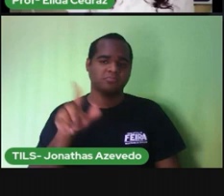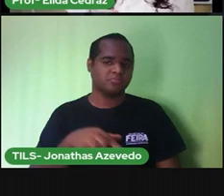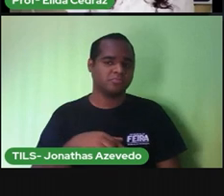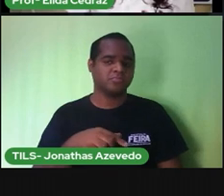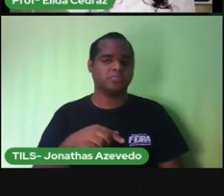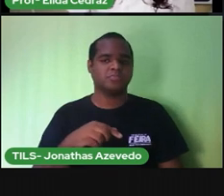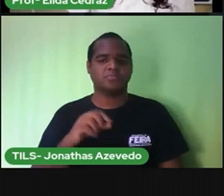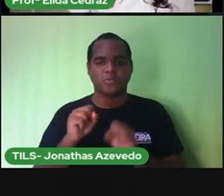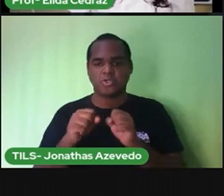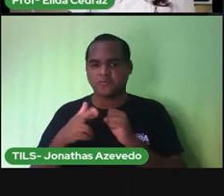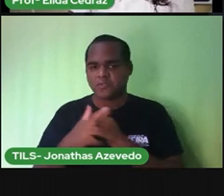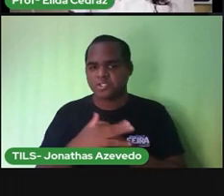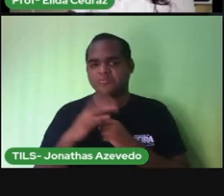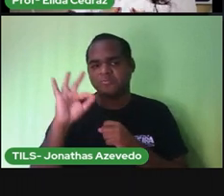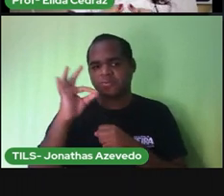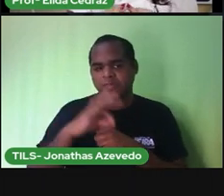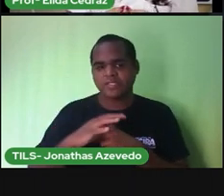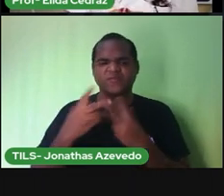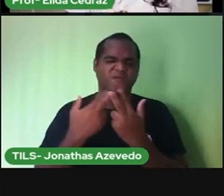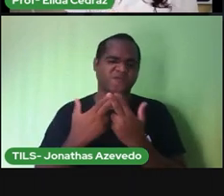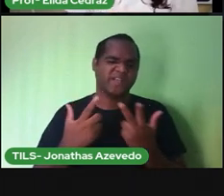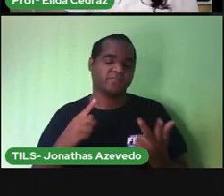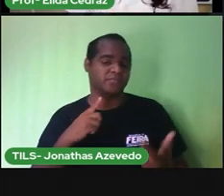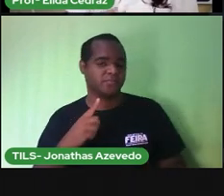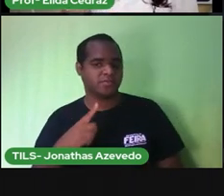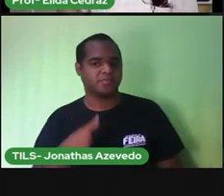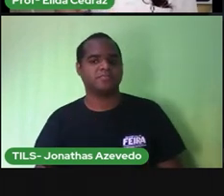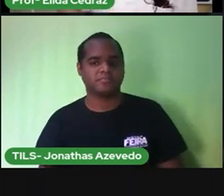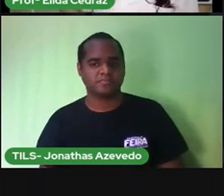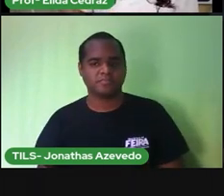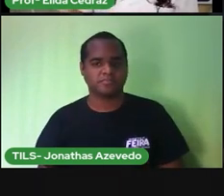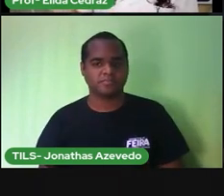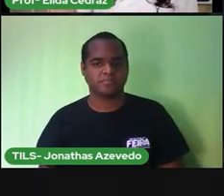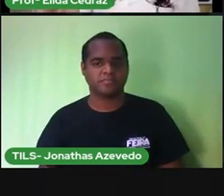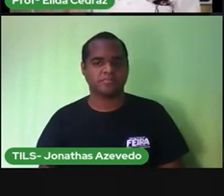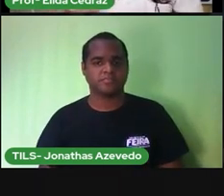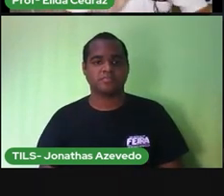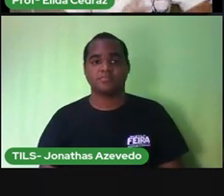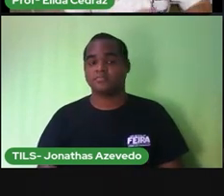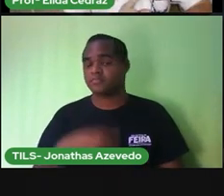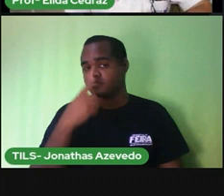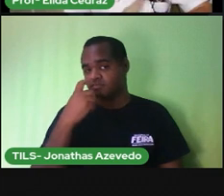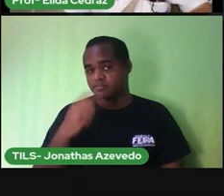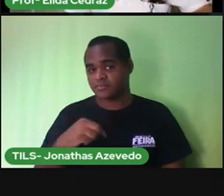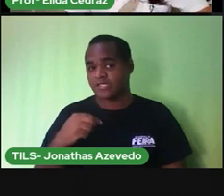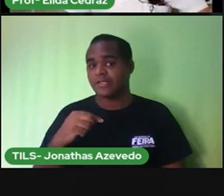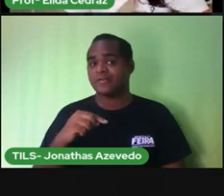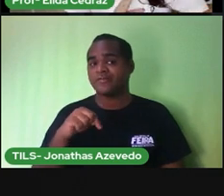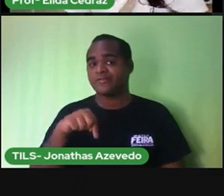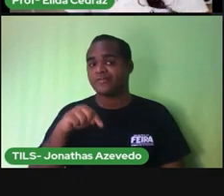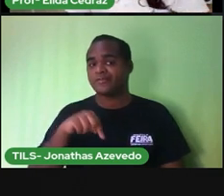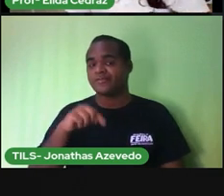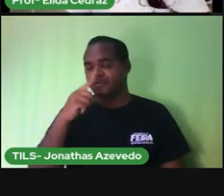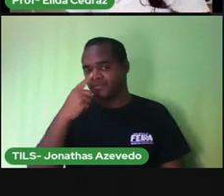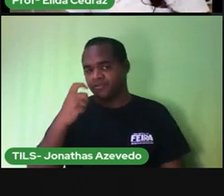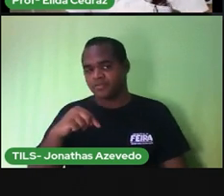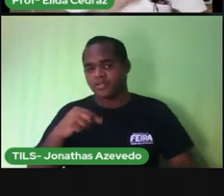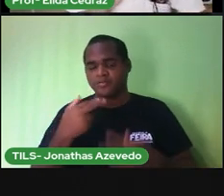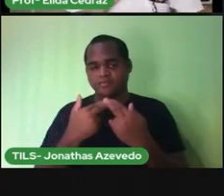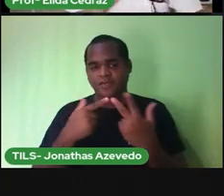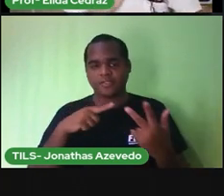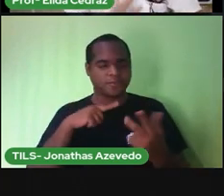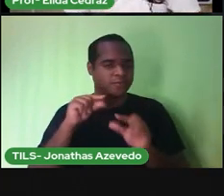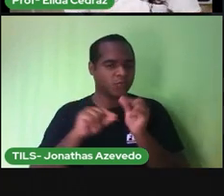e roedores e outros bichinhos ficar de olho no dia da coleta do lixo qual é o dia que o carro do lixo passa na minha rua